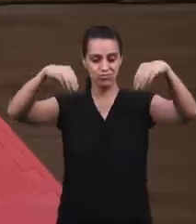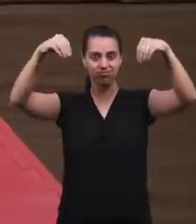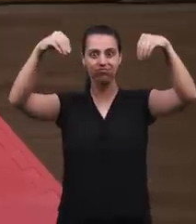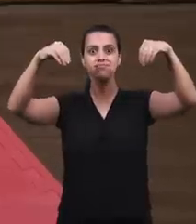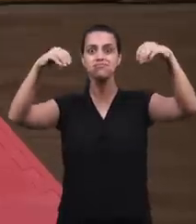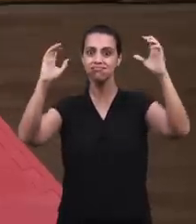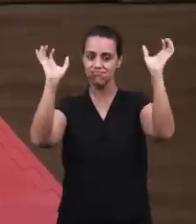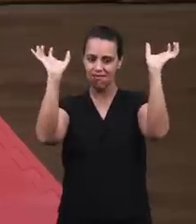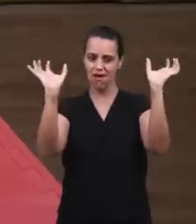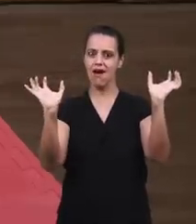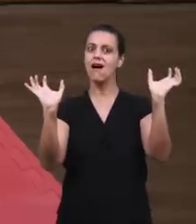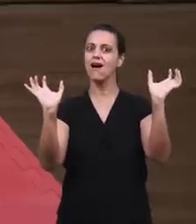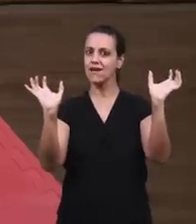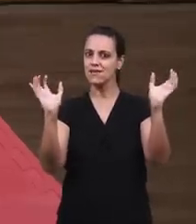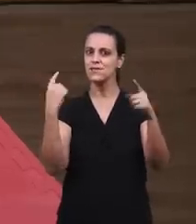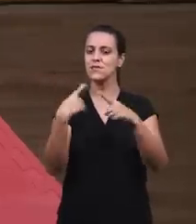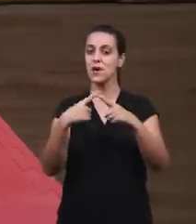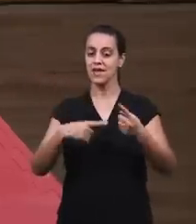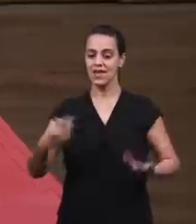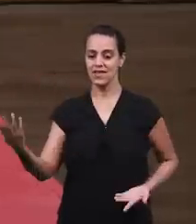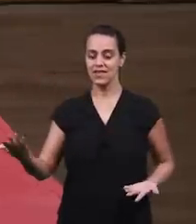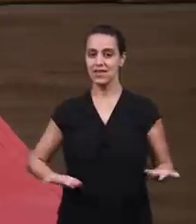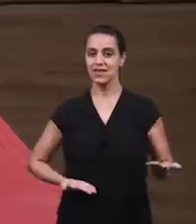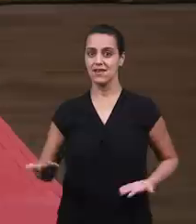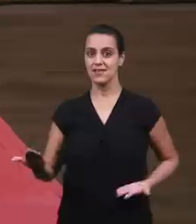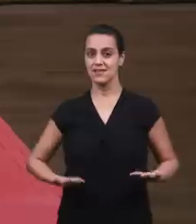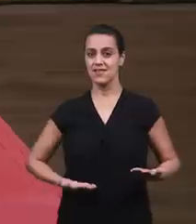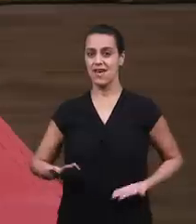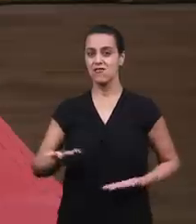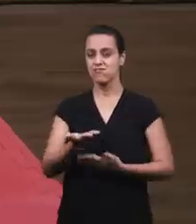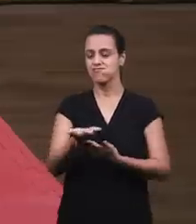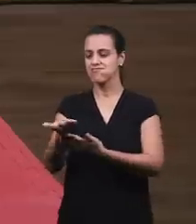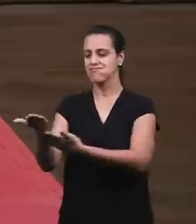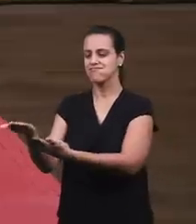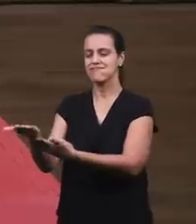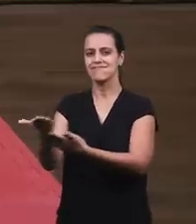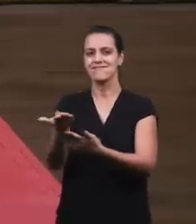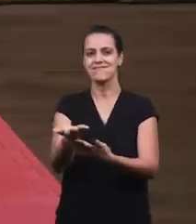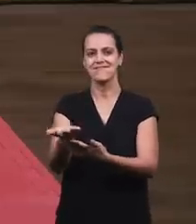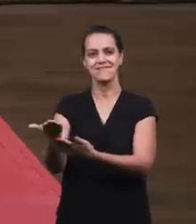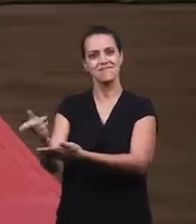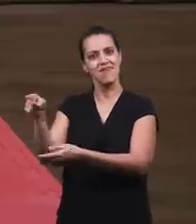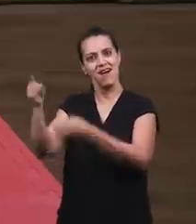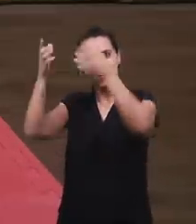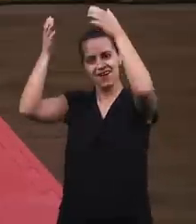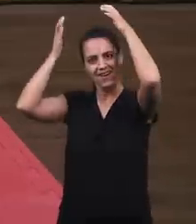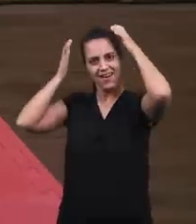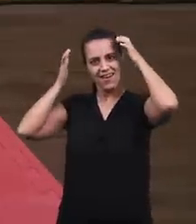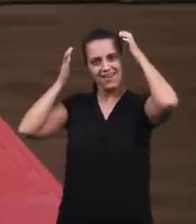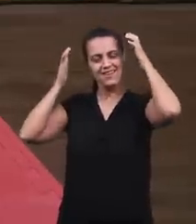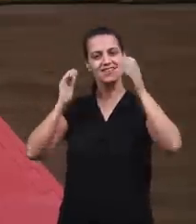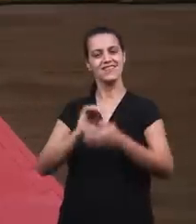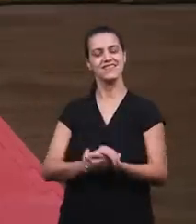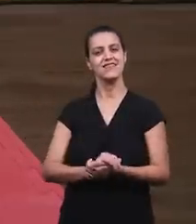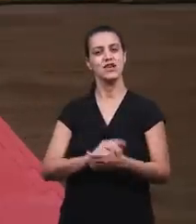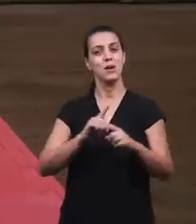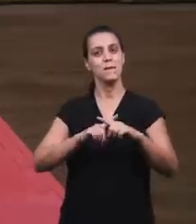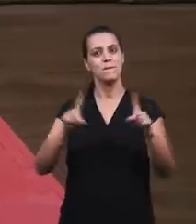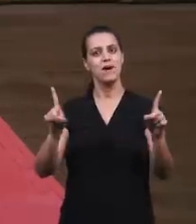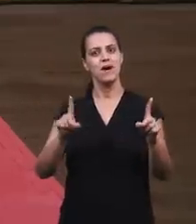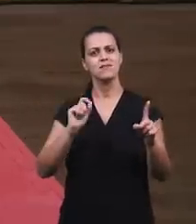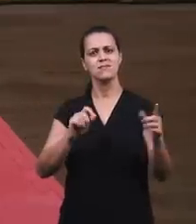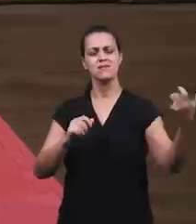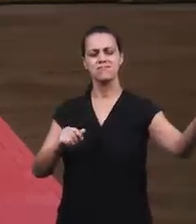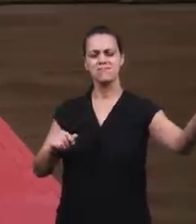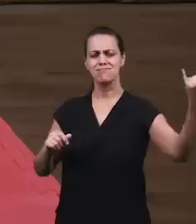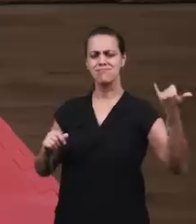trabalhava como copeiro naquele palácio para o rei Mas um dia, Neemias soube de uma